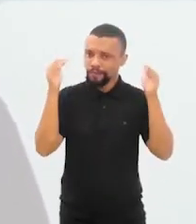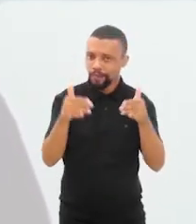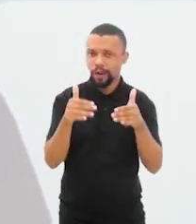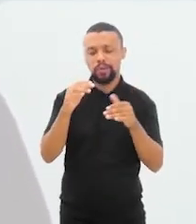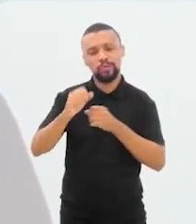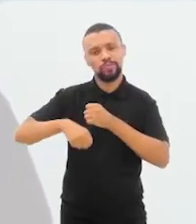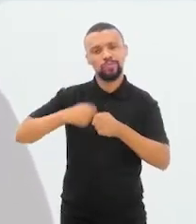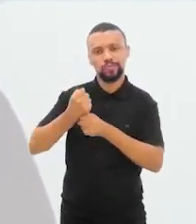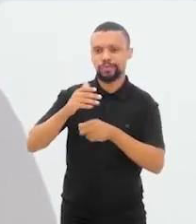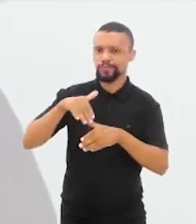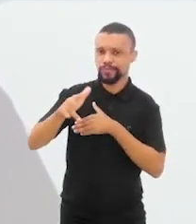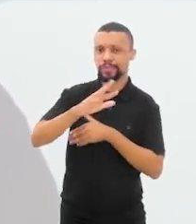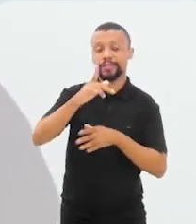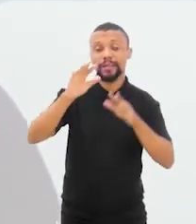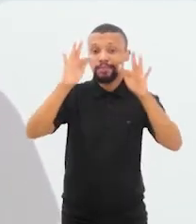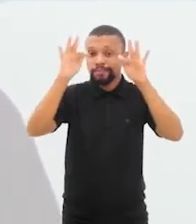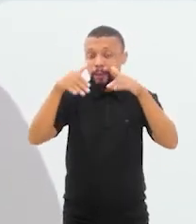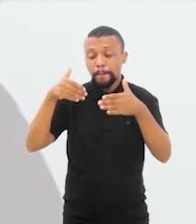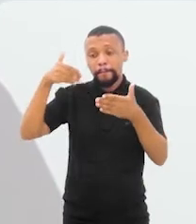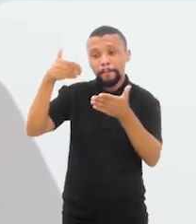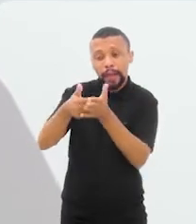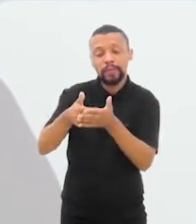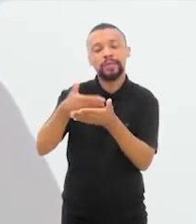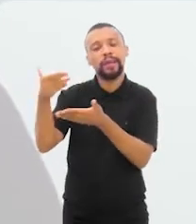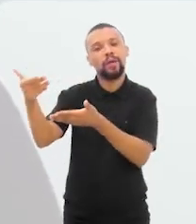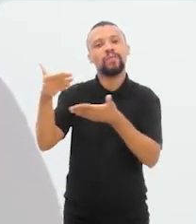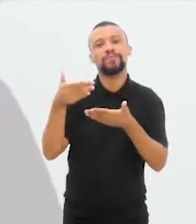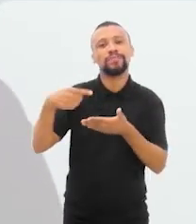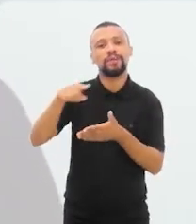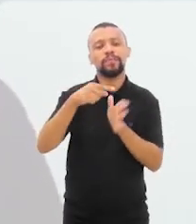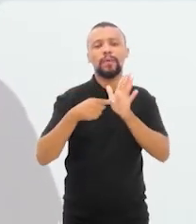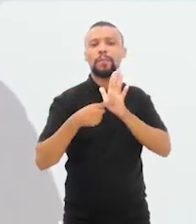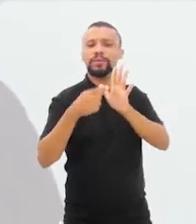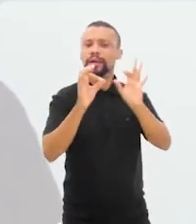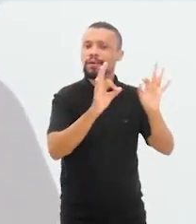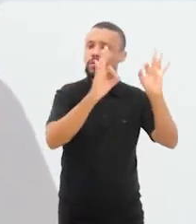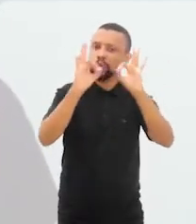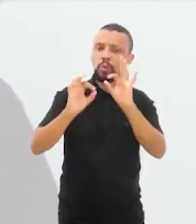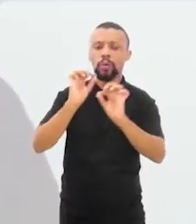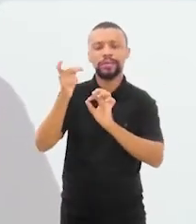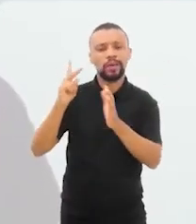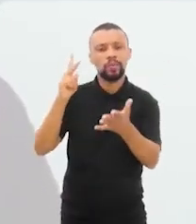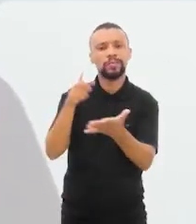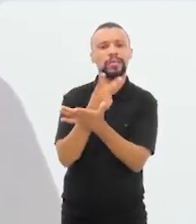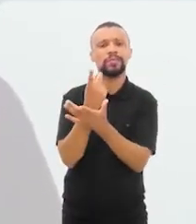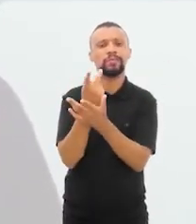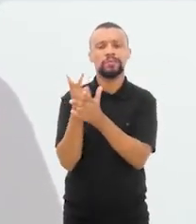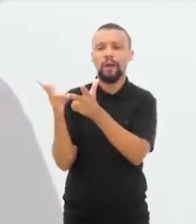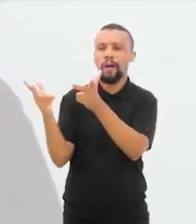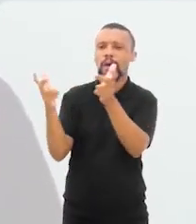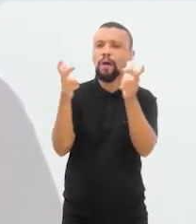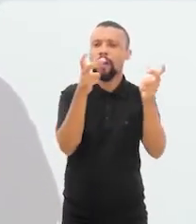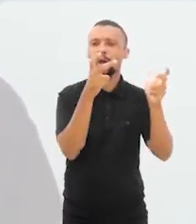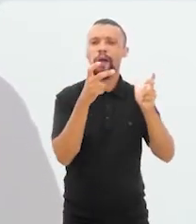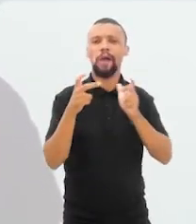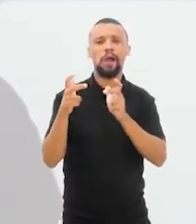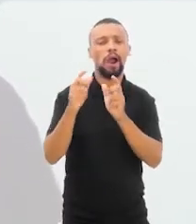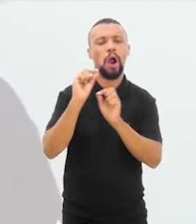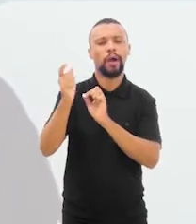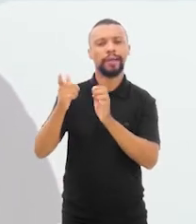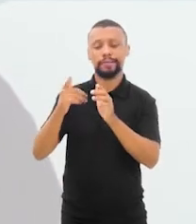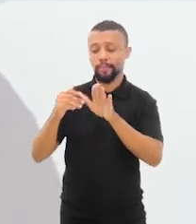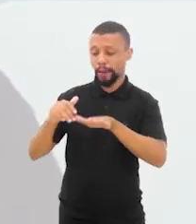com certeza, no ano que vem vai estar mais perto da conclusão do trabalho e vai querer trazer para todos os telespectadores e que está acontecendo